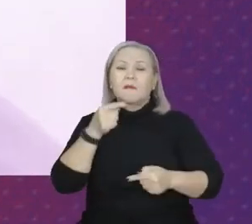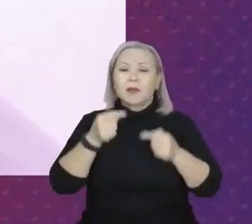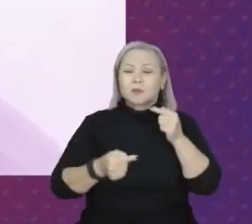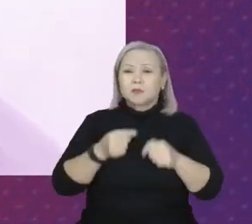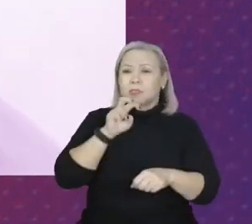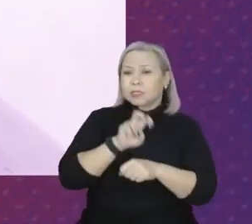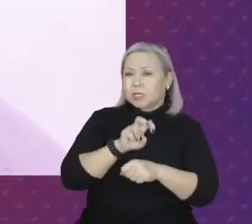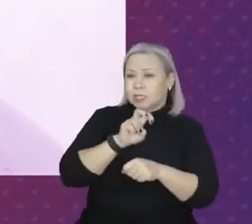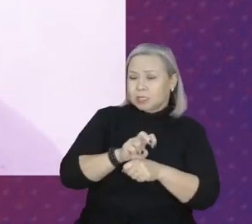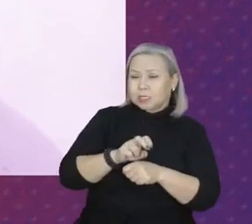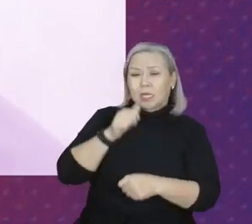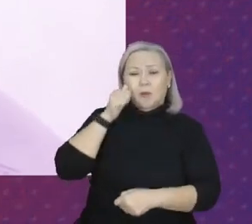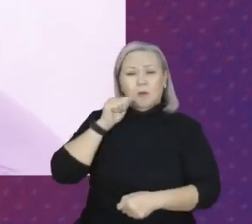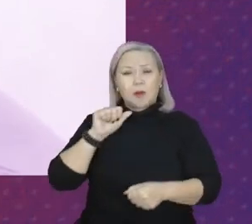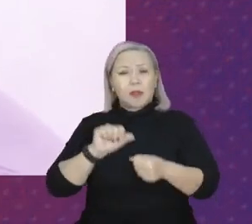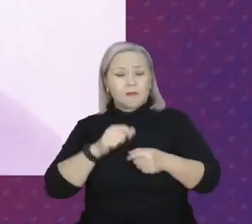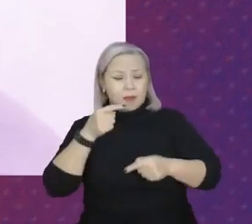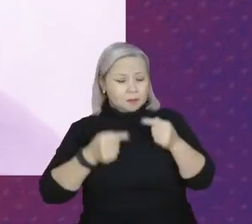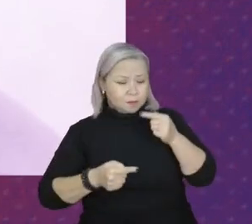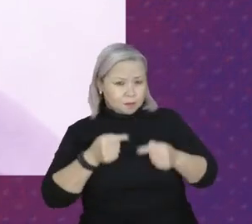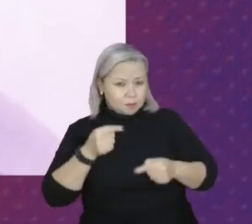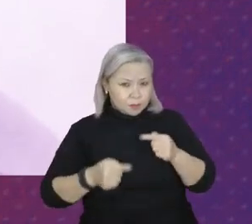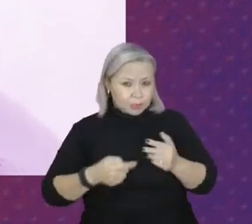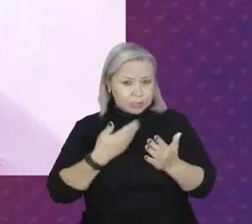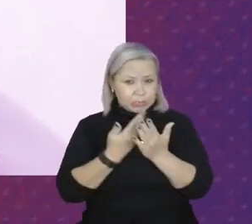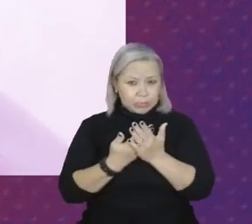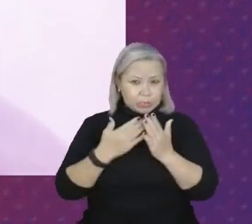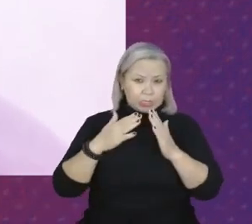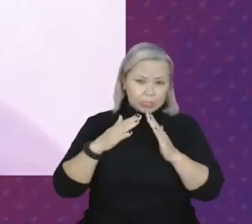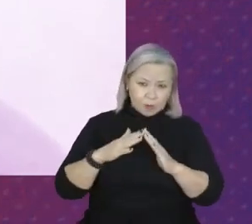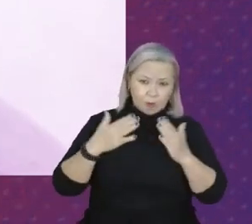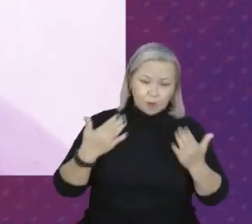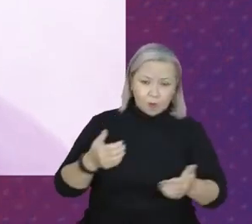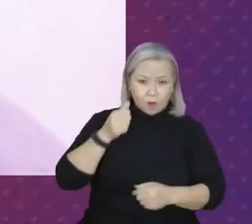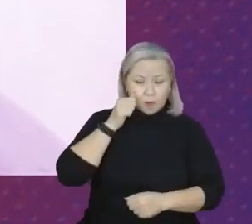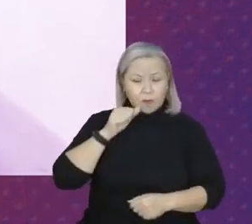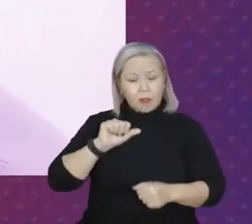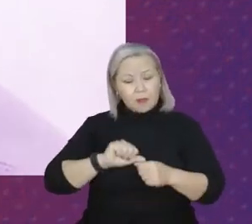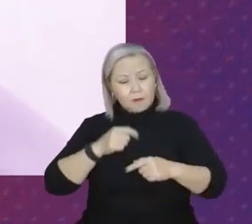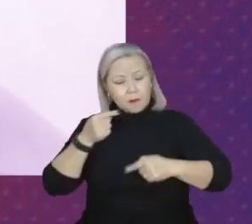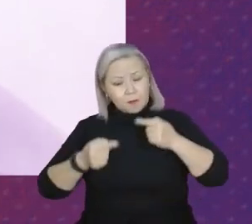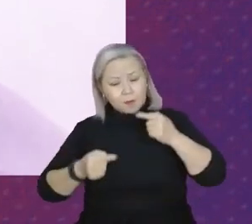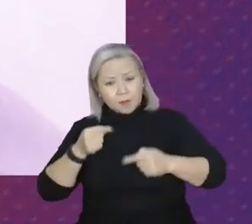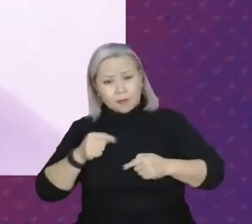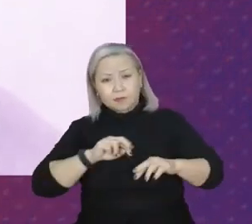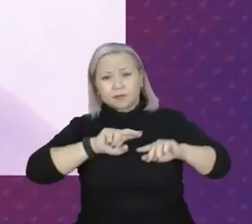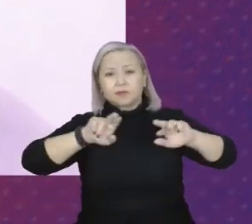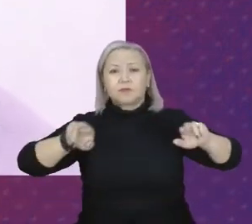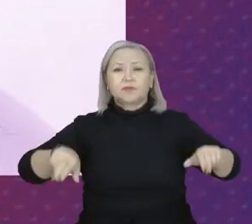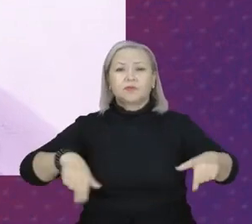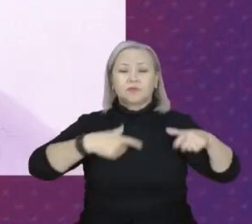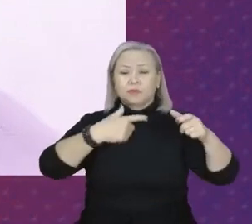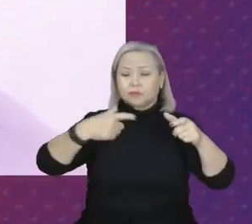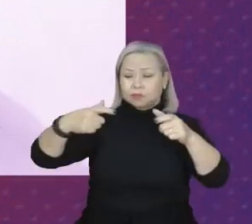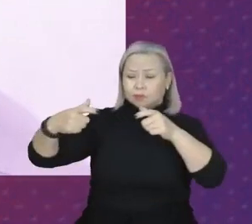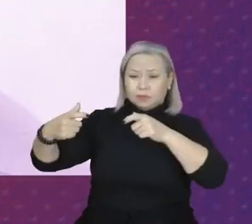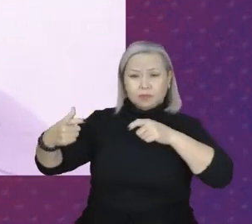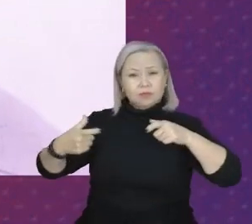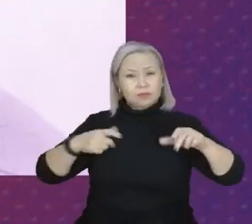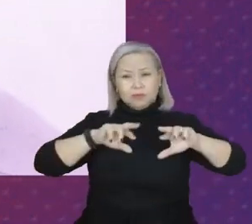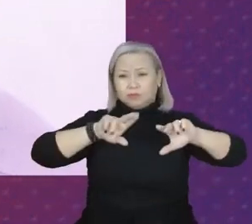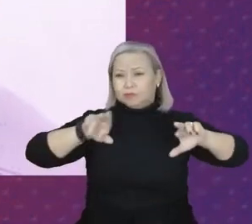creche, a mulher faz política na escola, a mulher faz política em vários outros segmentos.